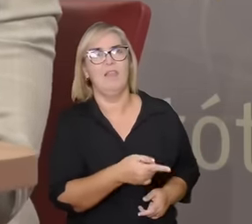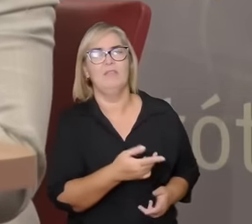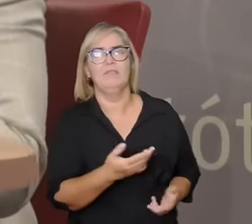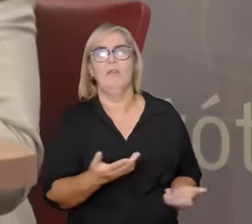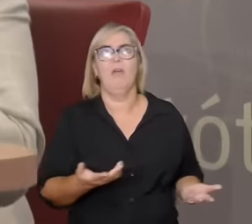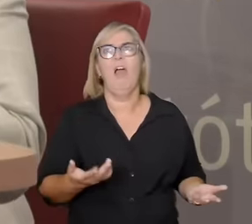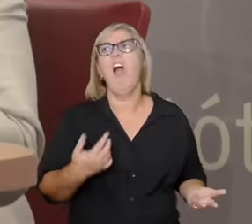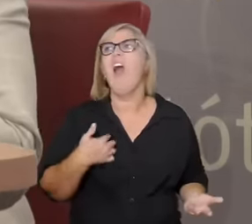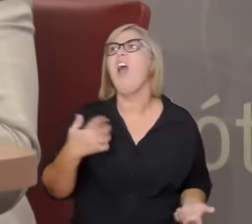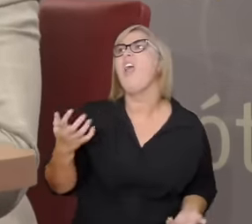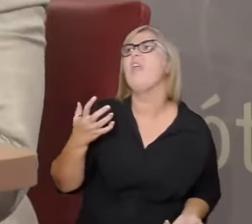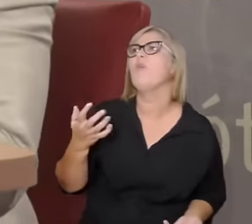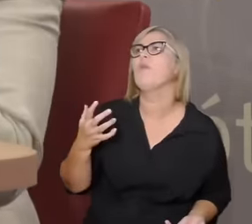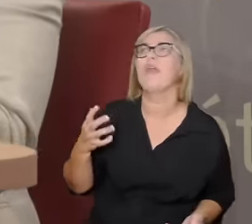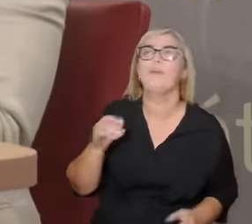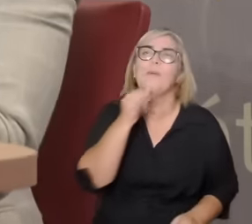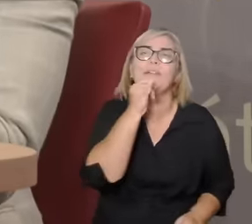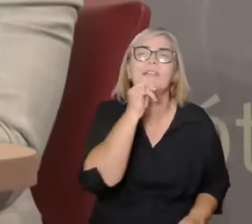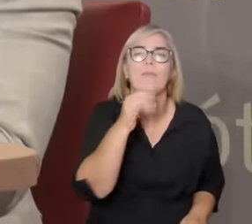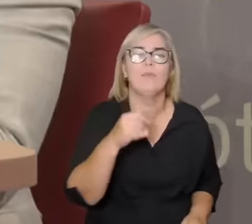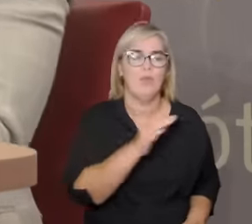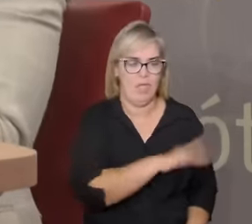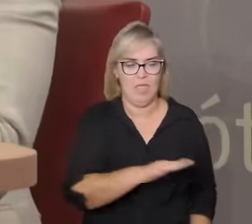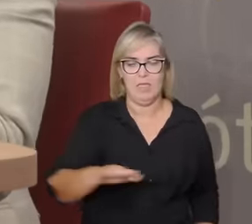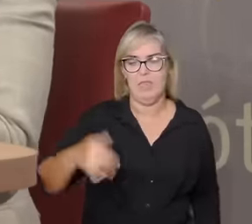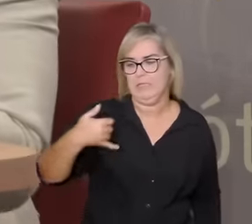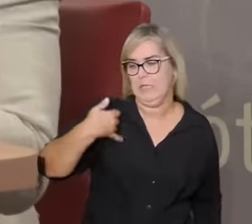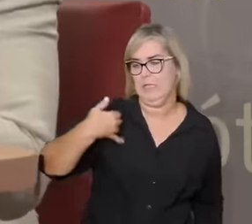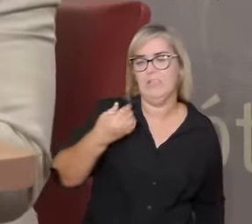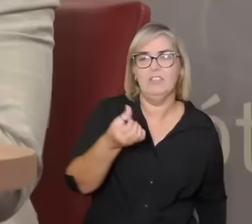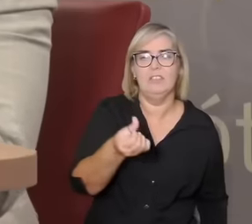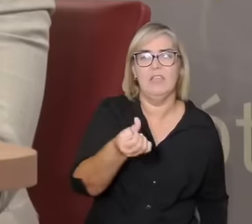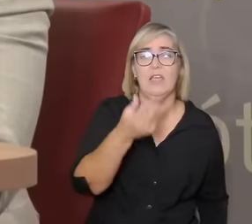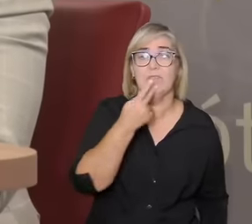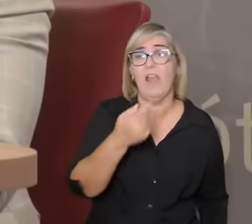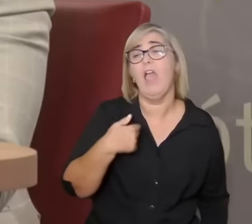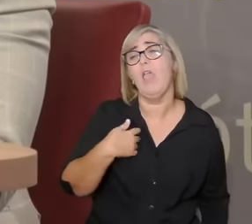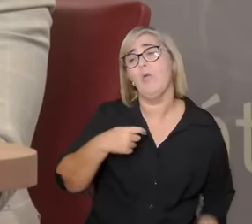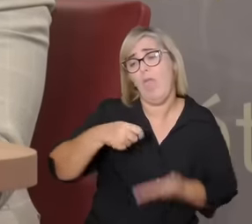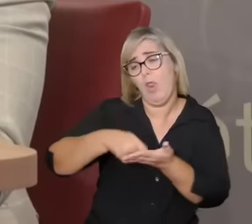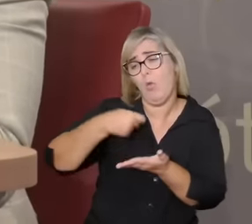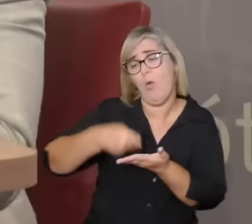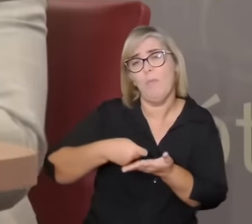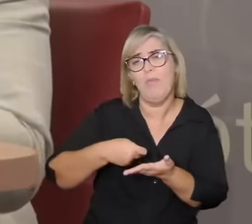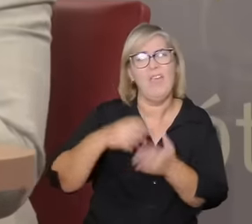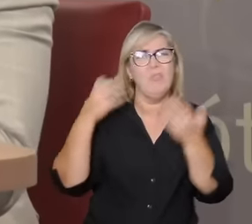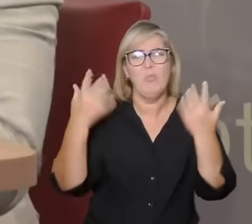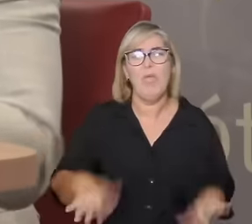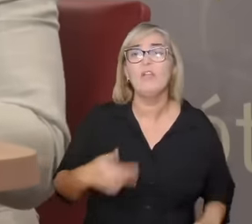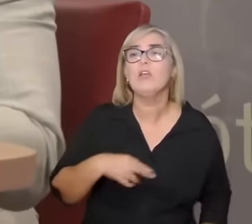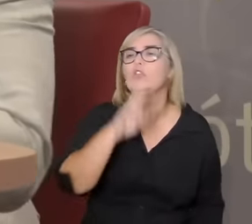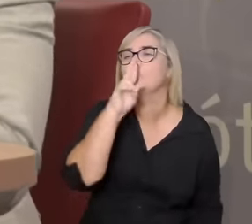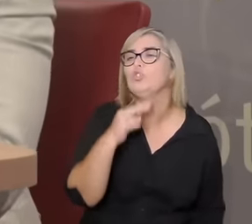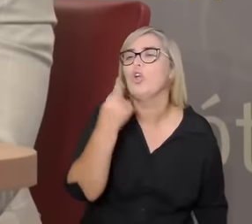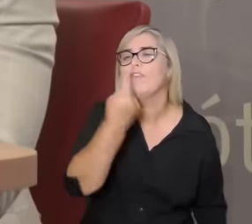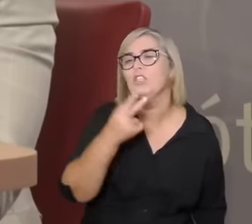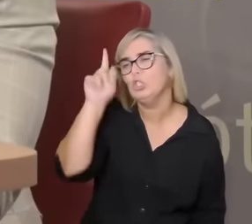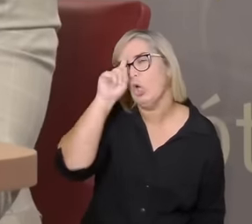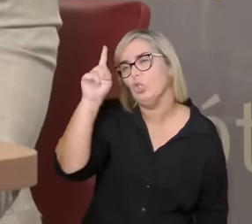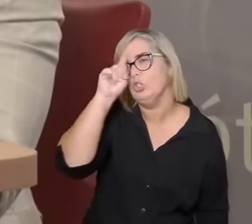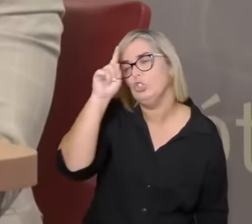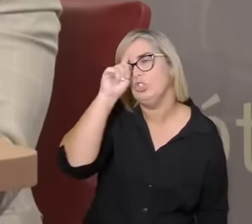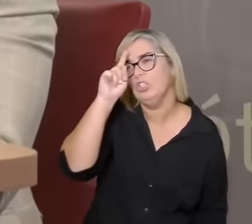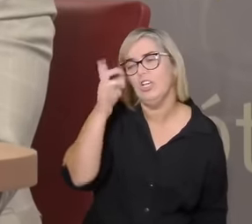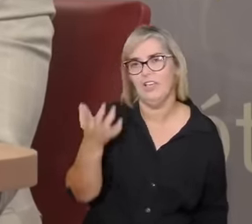com uma criança com seis anos aí o adulto a pessoa adulta fala não pode isso não pode teu corpo não vai aguentar